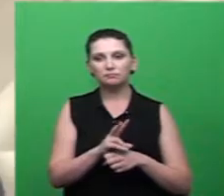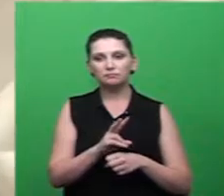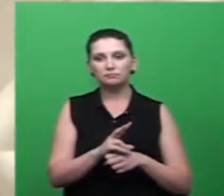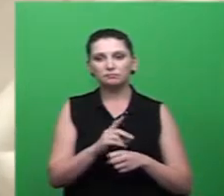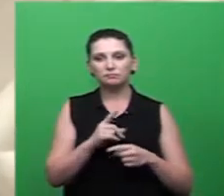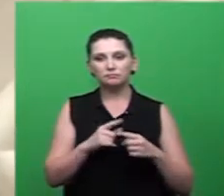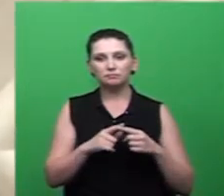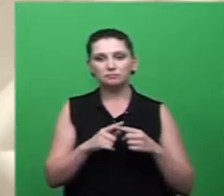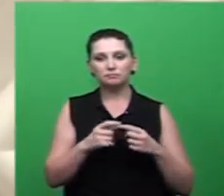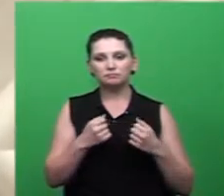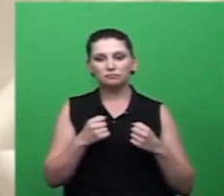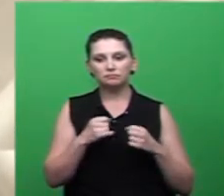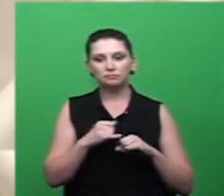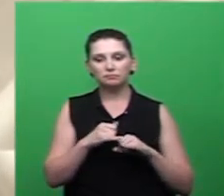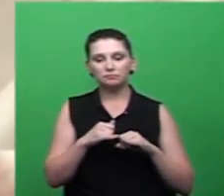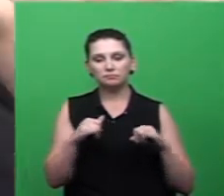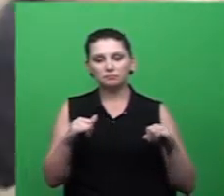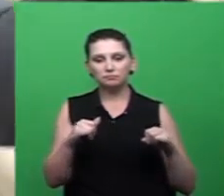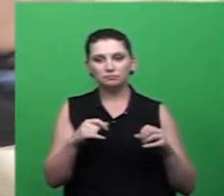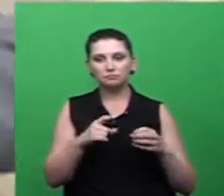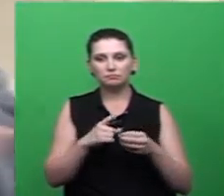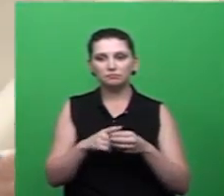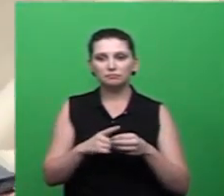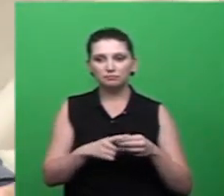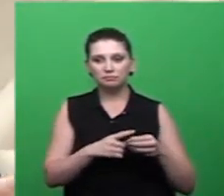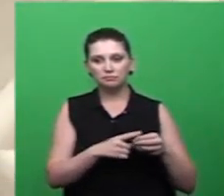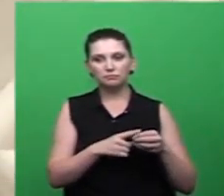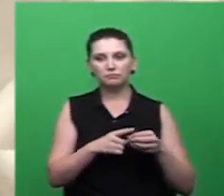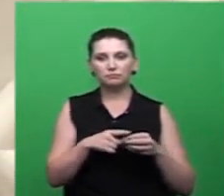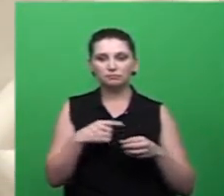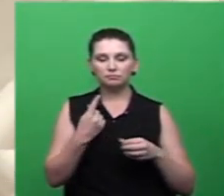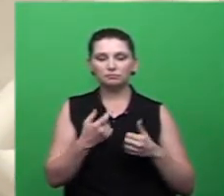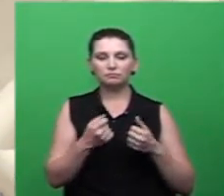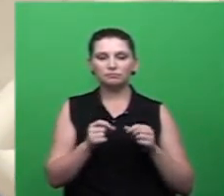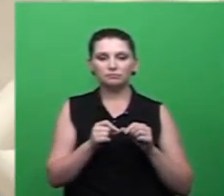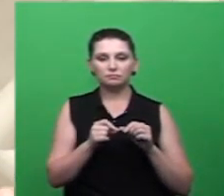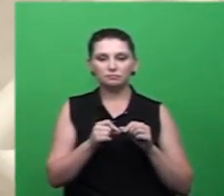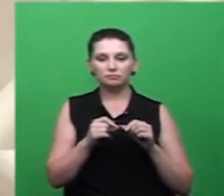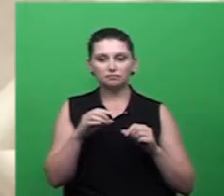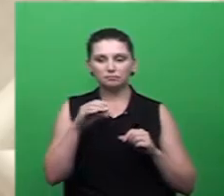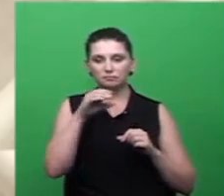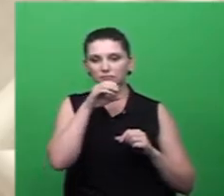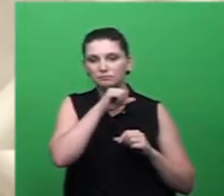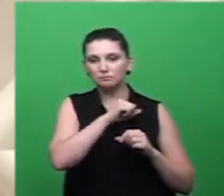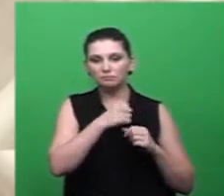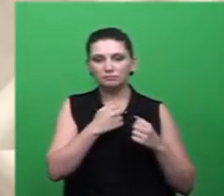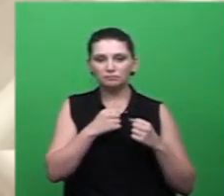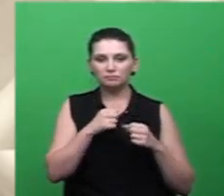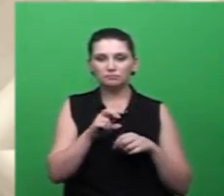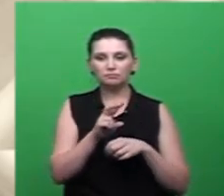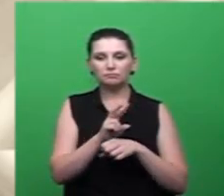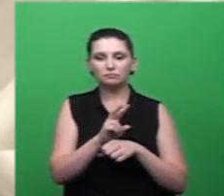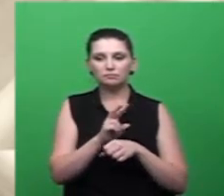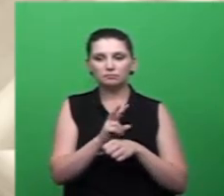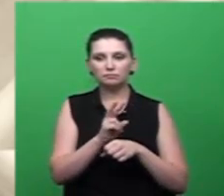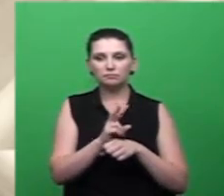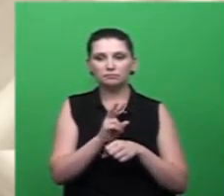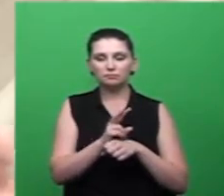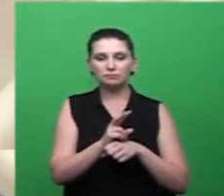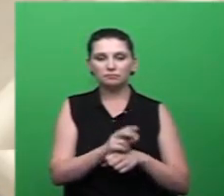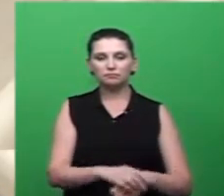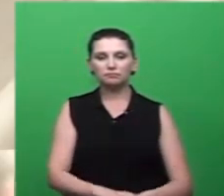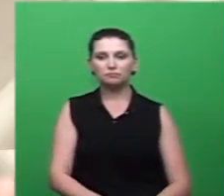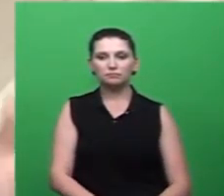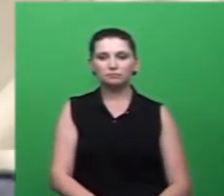declarado infestado a nossa cidade no intuito de fazer uma ação rápida em classificar nessas quatro eleições da doença